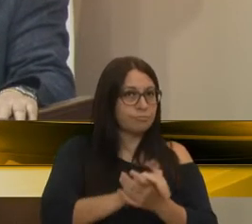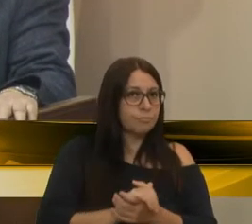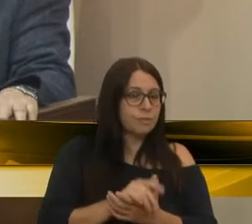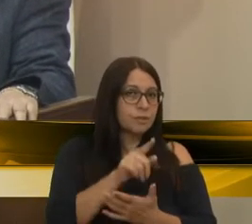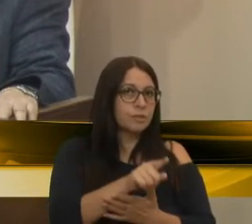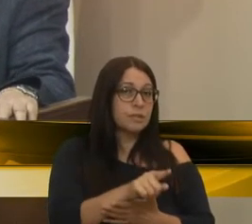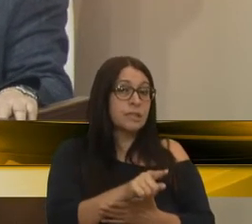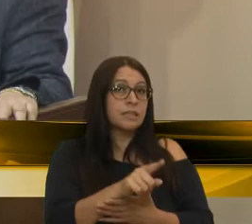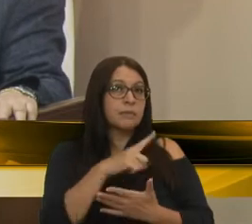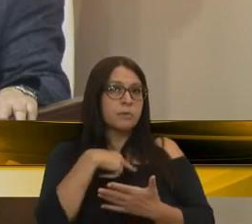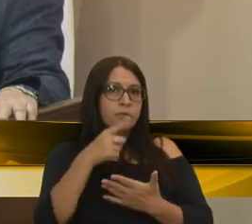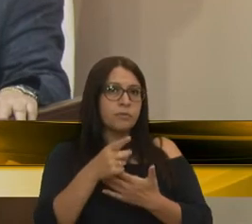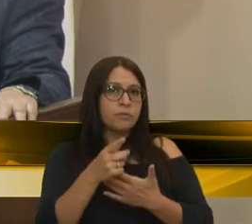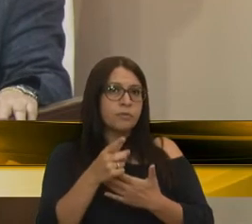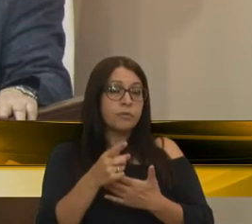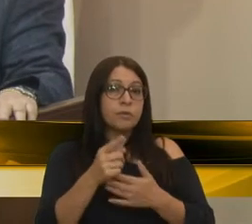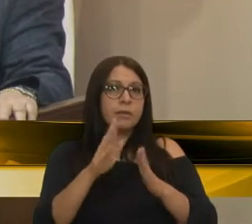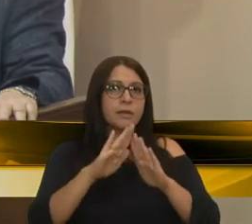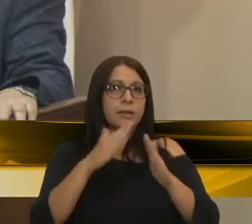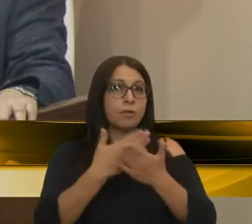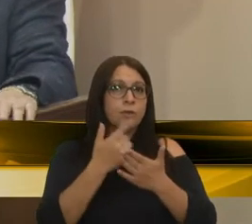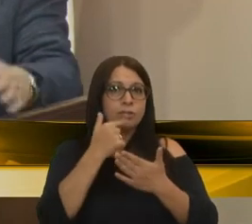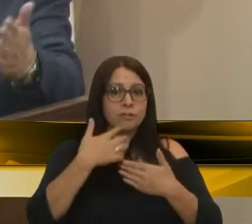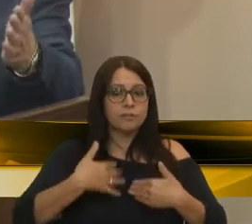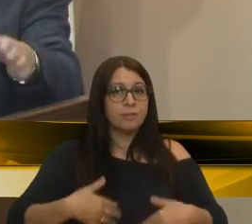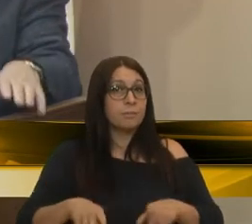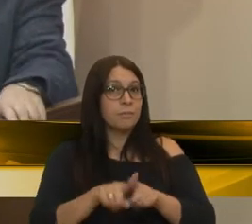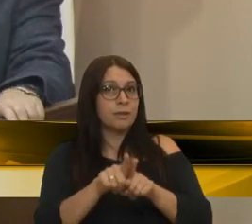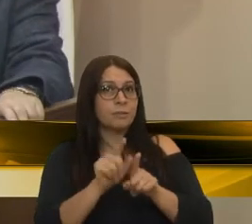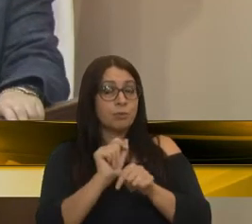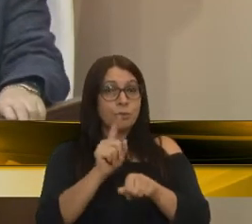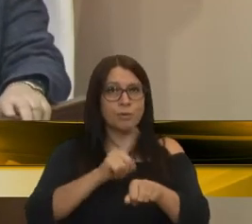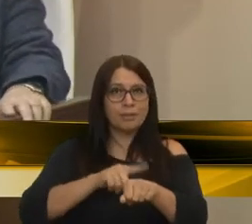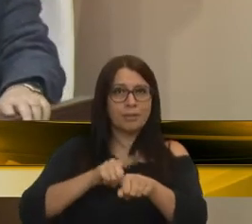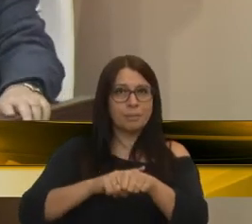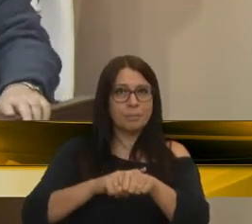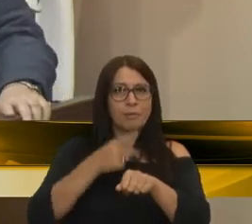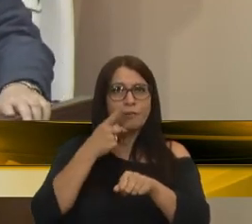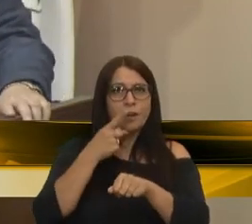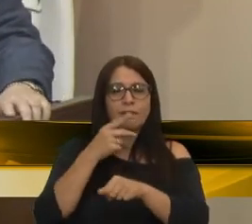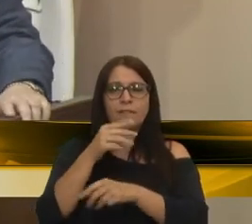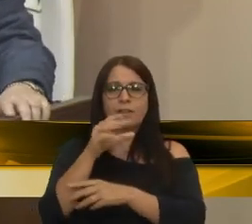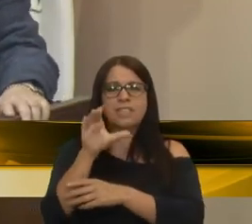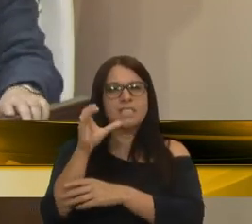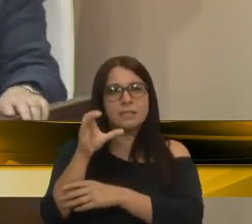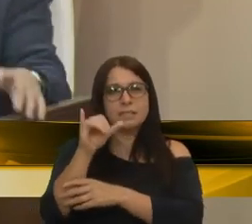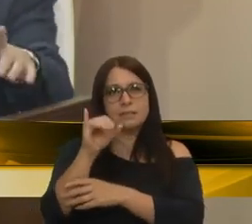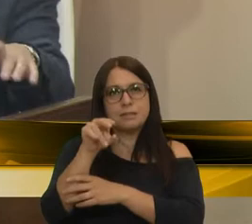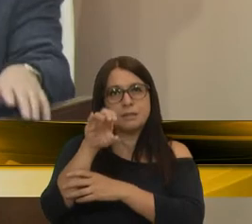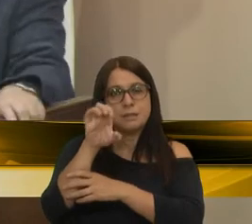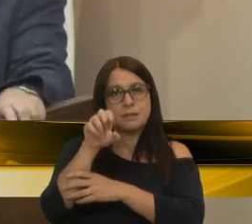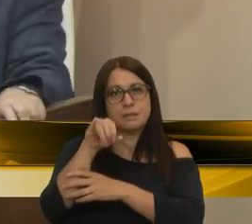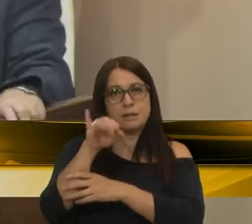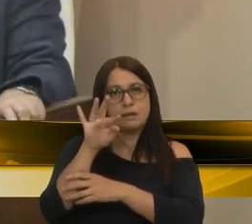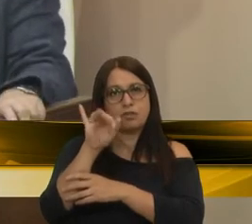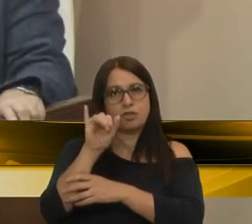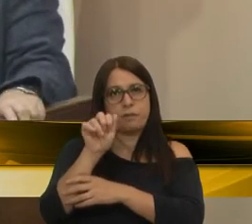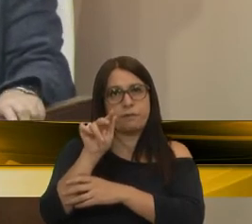dos egressos do Cristóvão de Mendonça, no meu tempo chamava científico no Cristóvão de Mendonça, à noite,